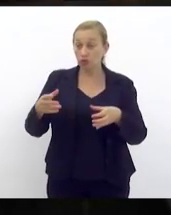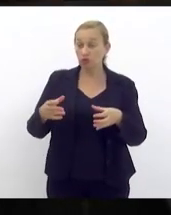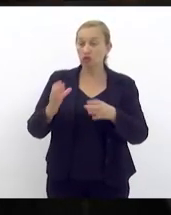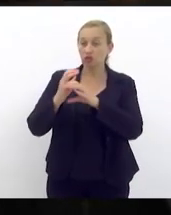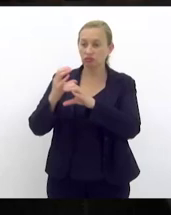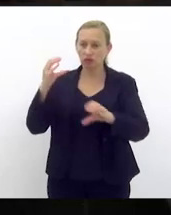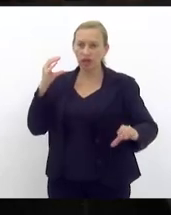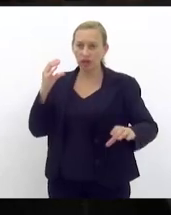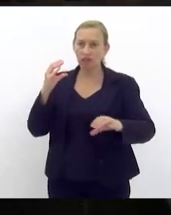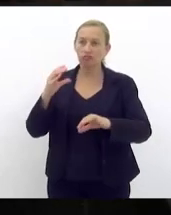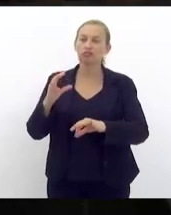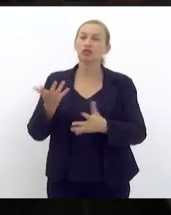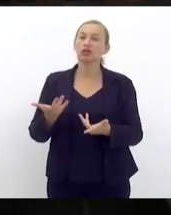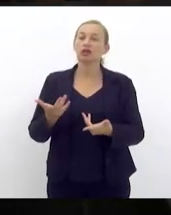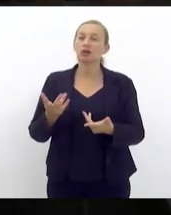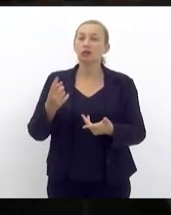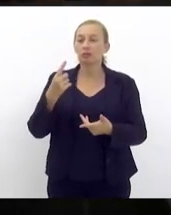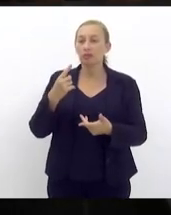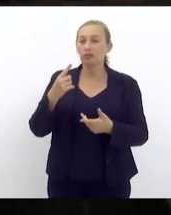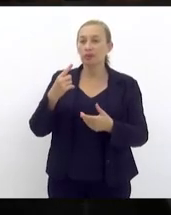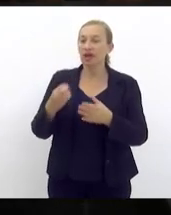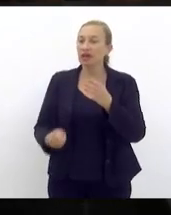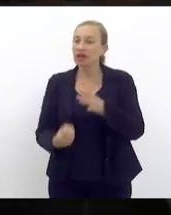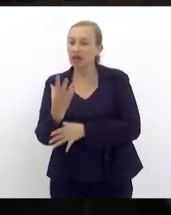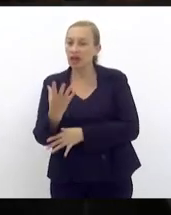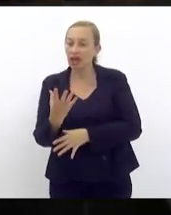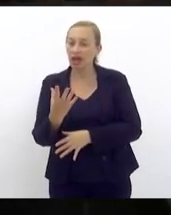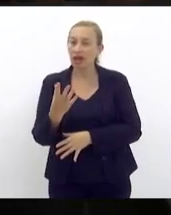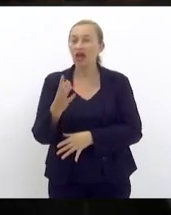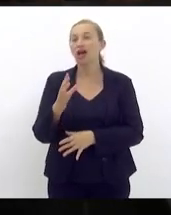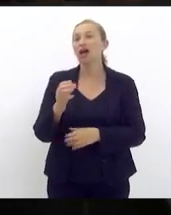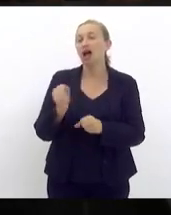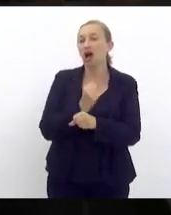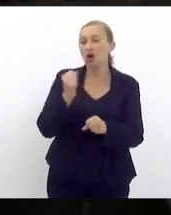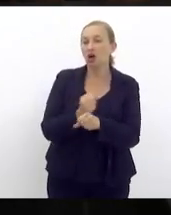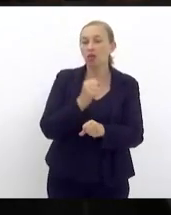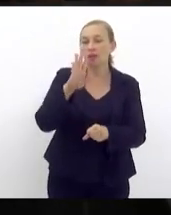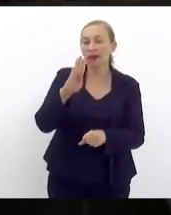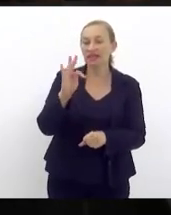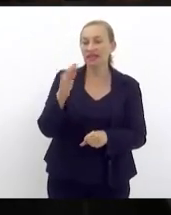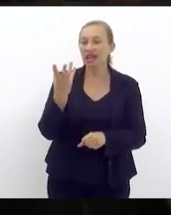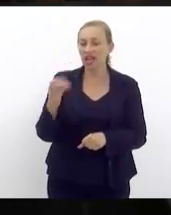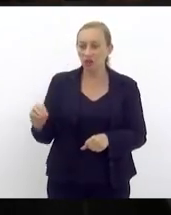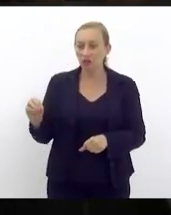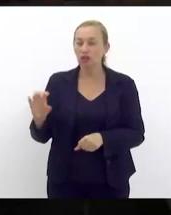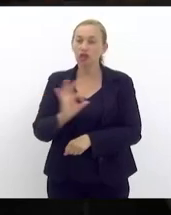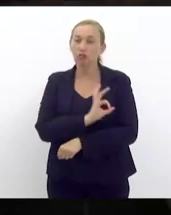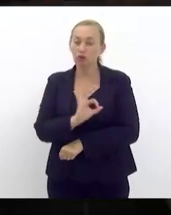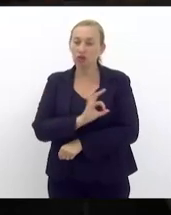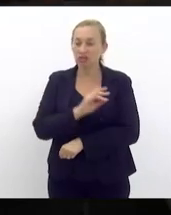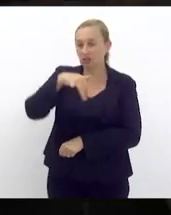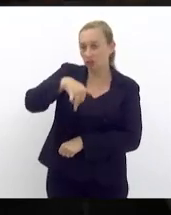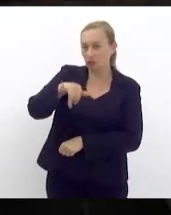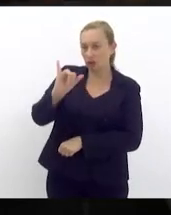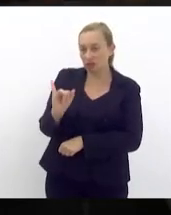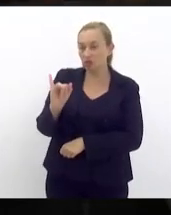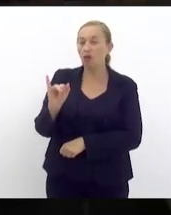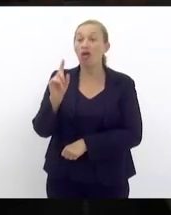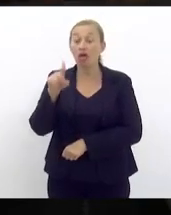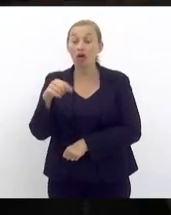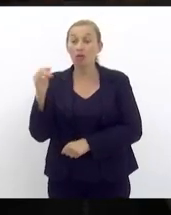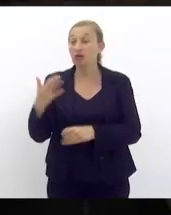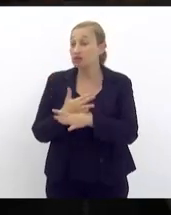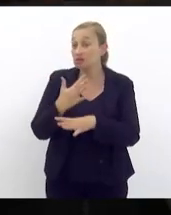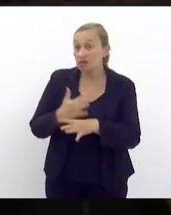promover a tão sonhada obra do batalhão de polícia militar para Nova Iguaçu Nova Iguaçu é uma cidade